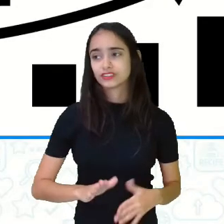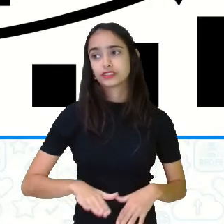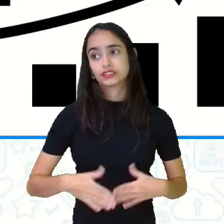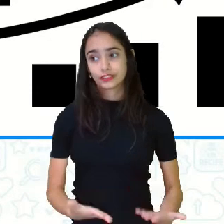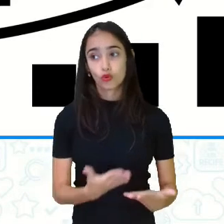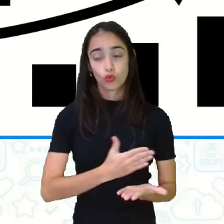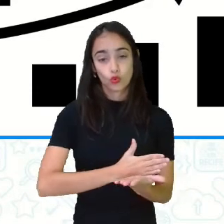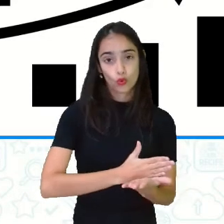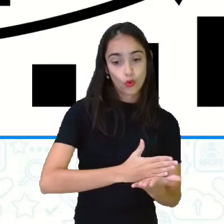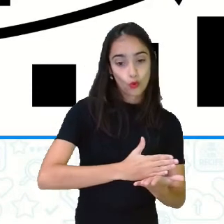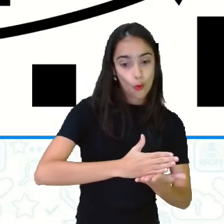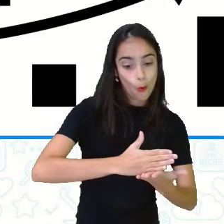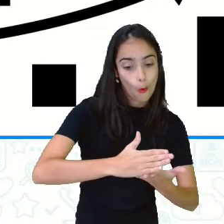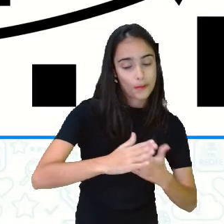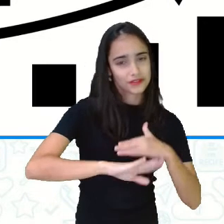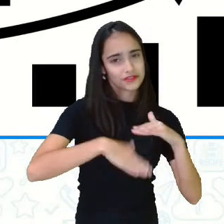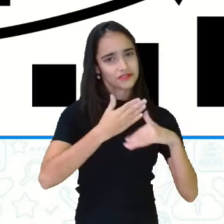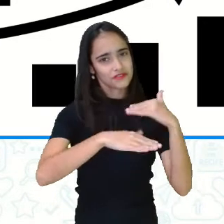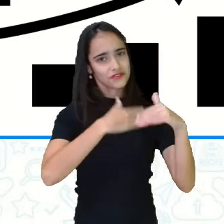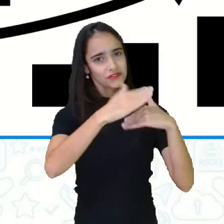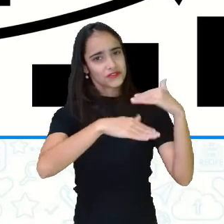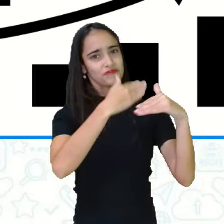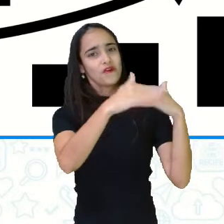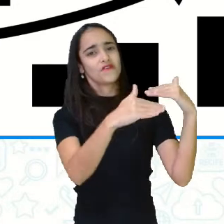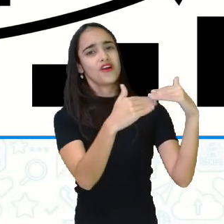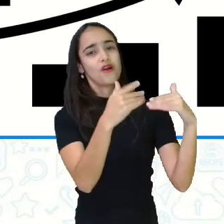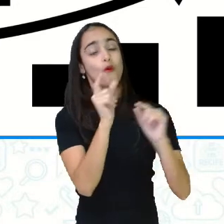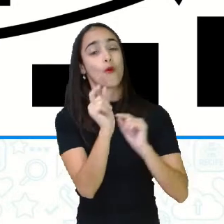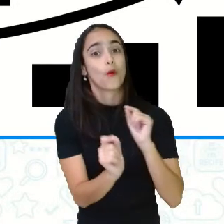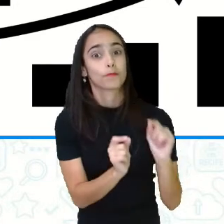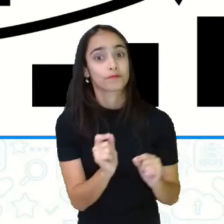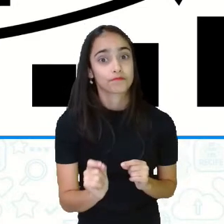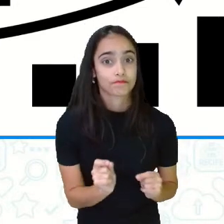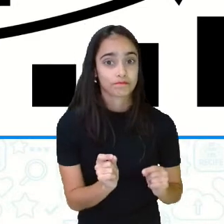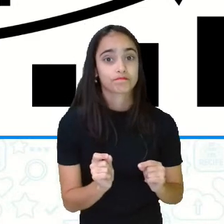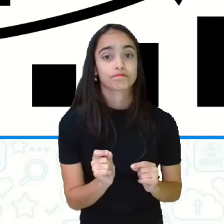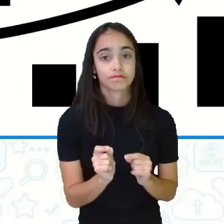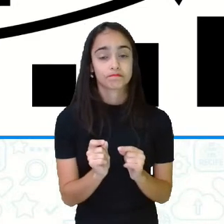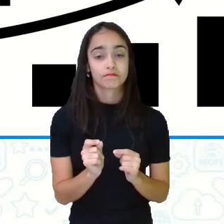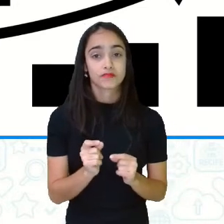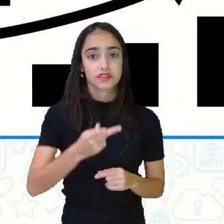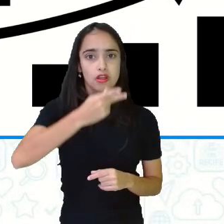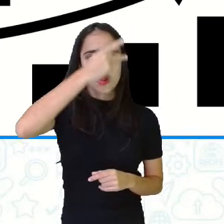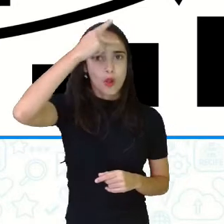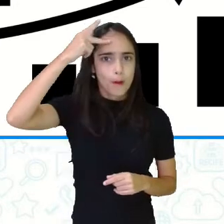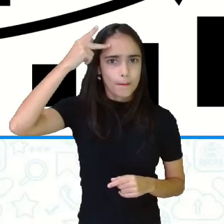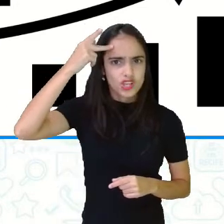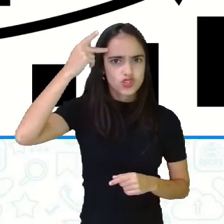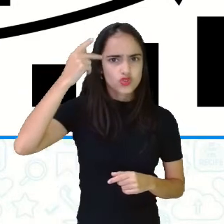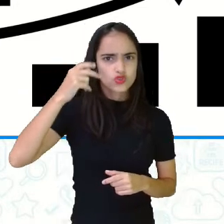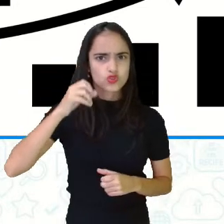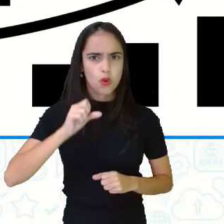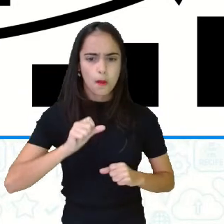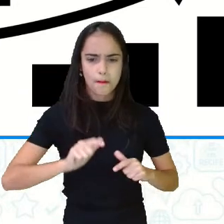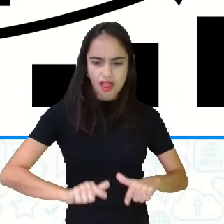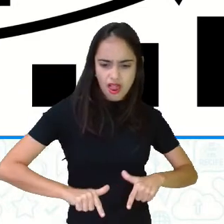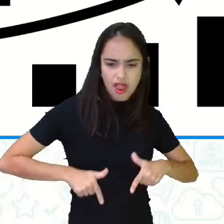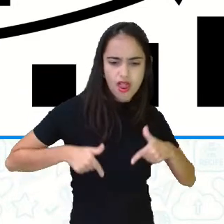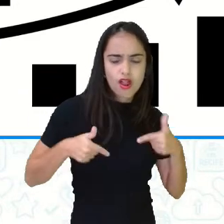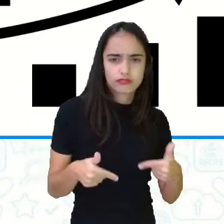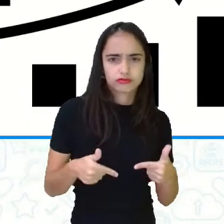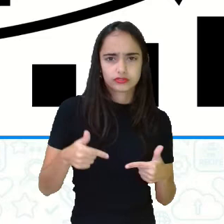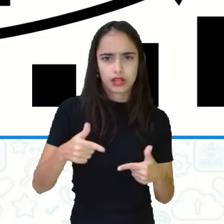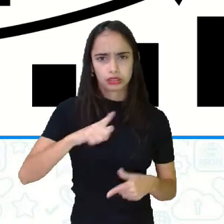começou a desenvolver-se, entre os militares de carreira, quanto os civis convocados para lutar no conflito, um interesse maior